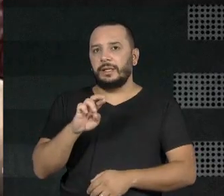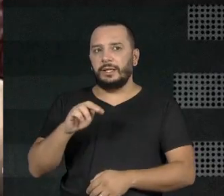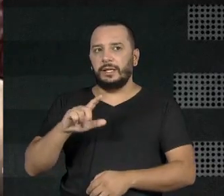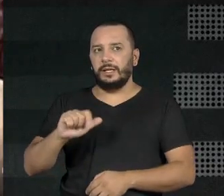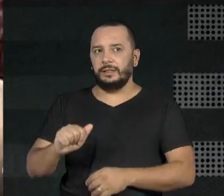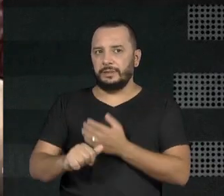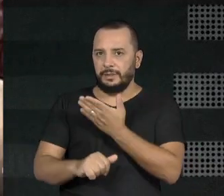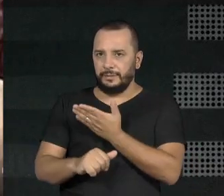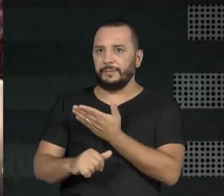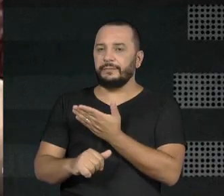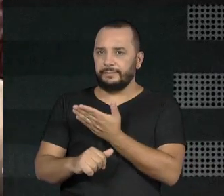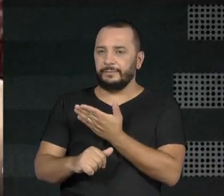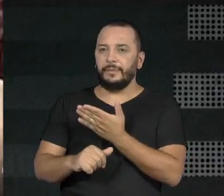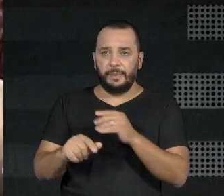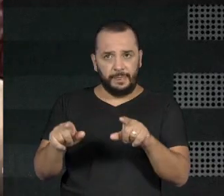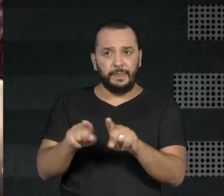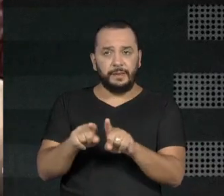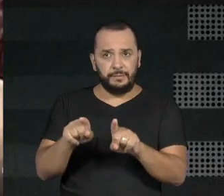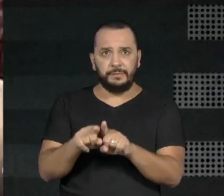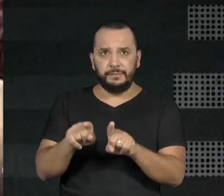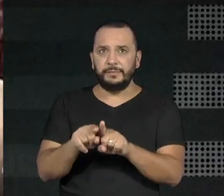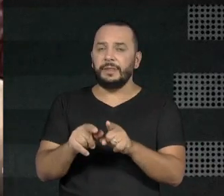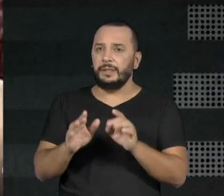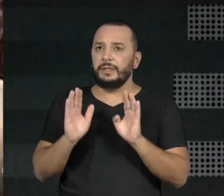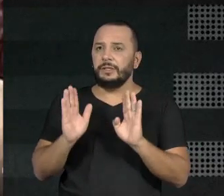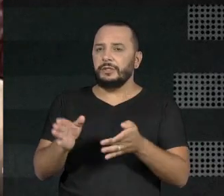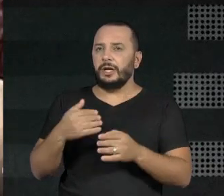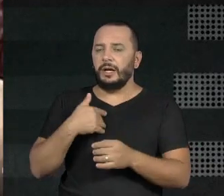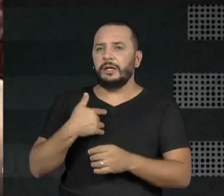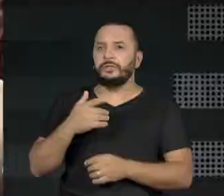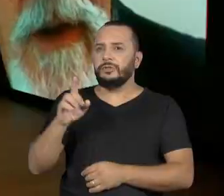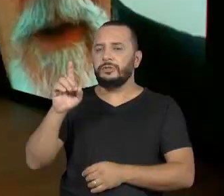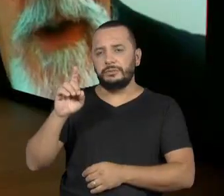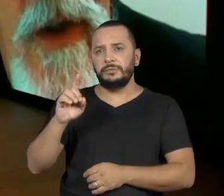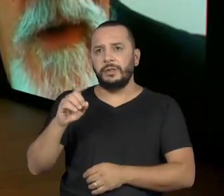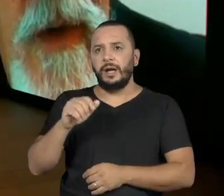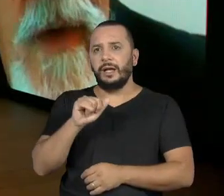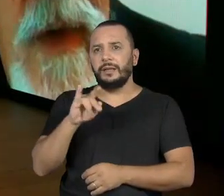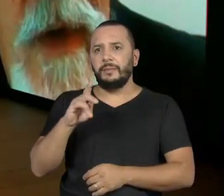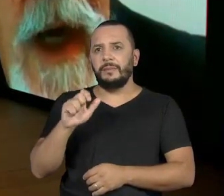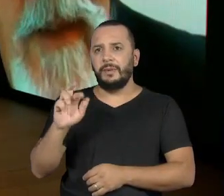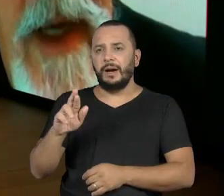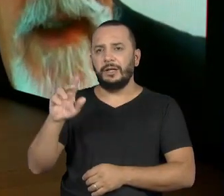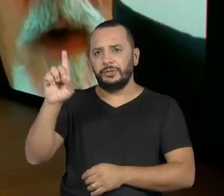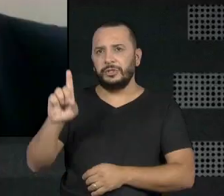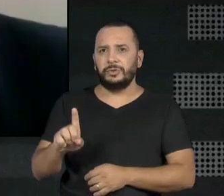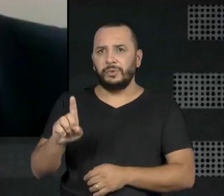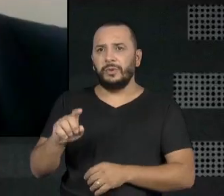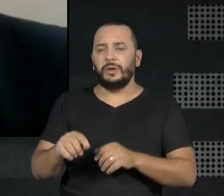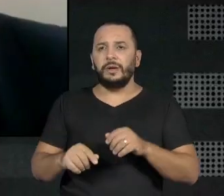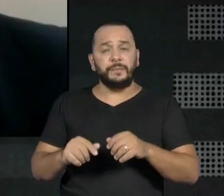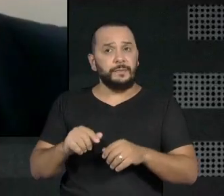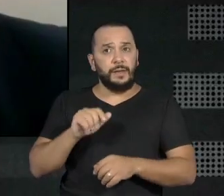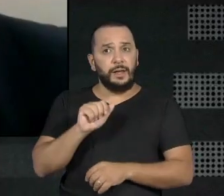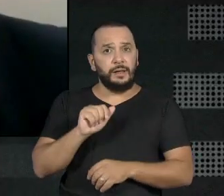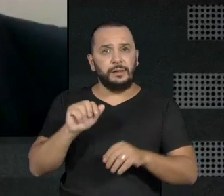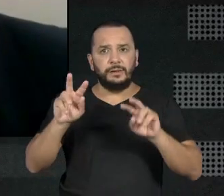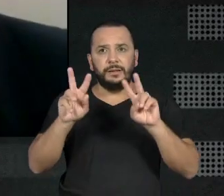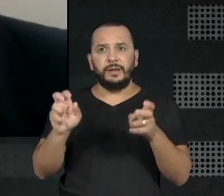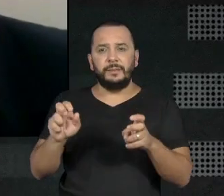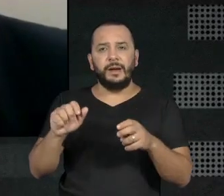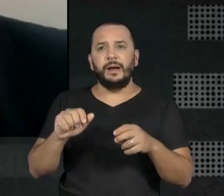Alegres Calmadas de Winston, Shakespeare, o Adhemar Guerra dirigiu América U, exercícios